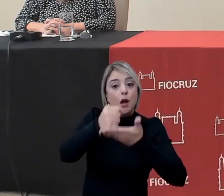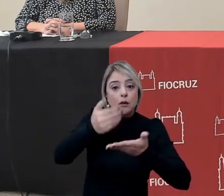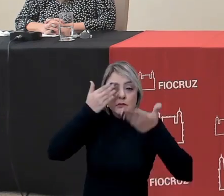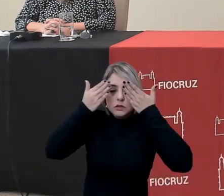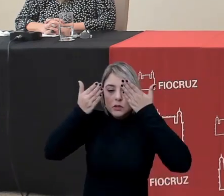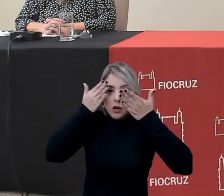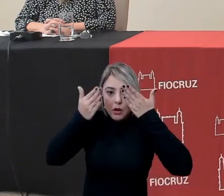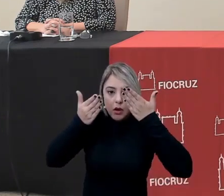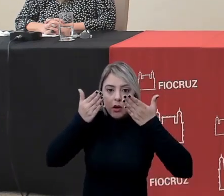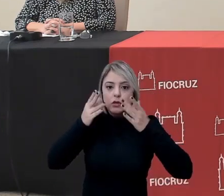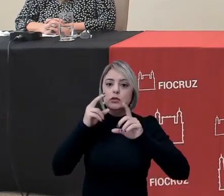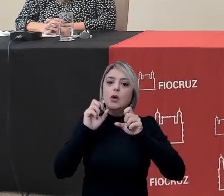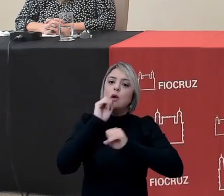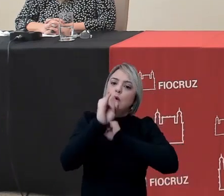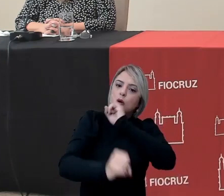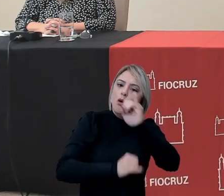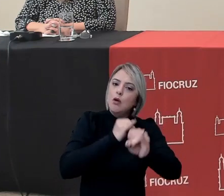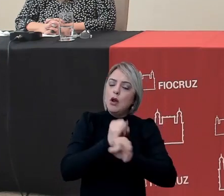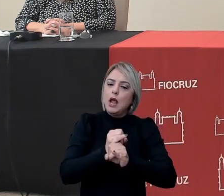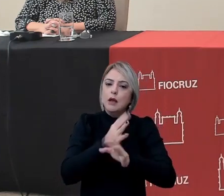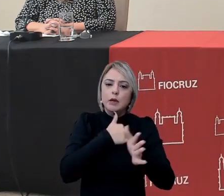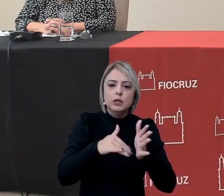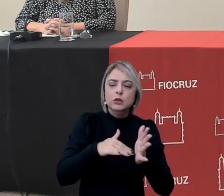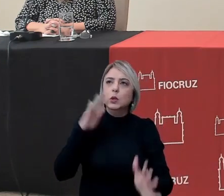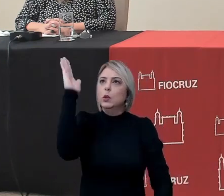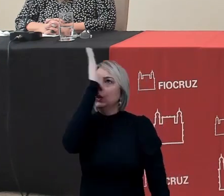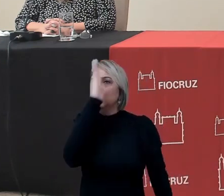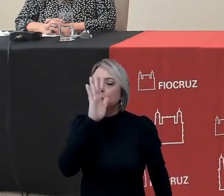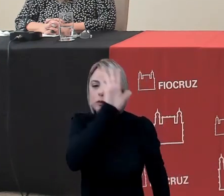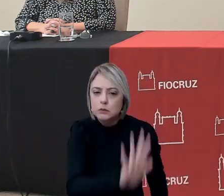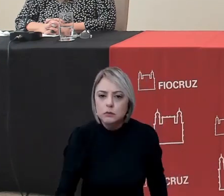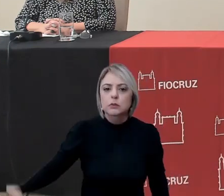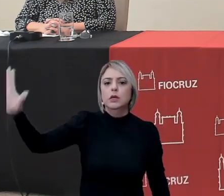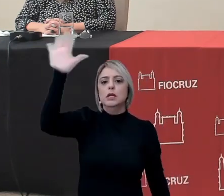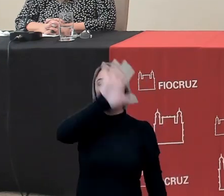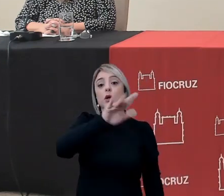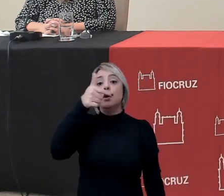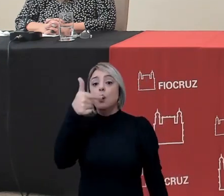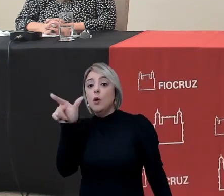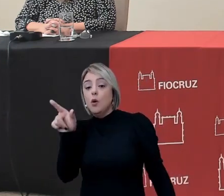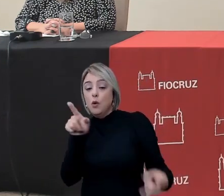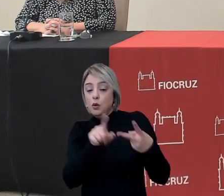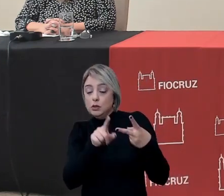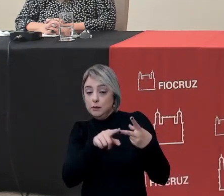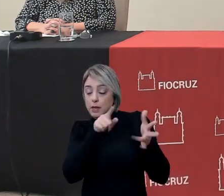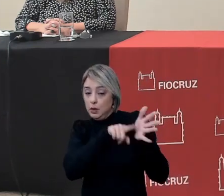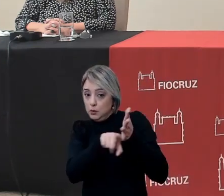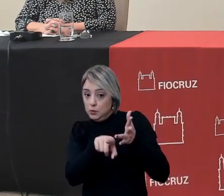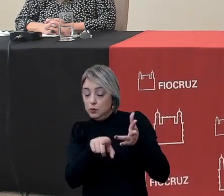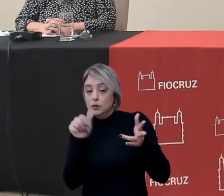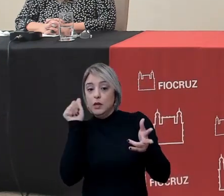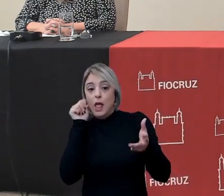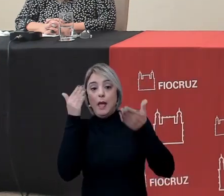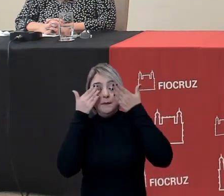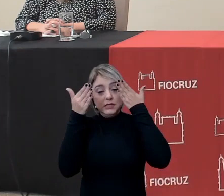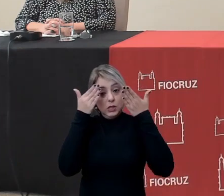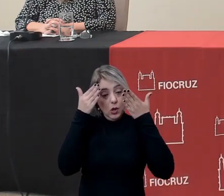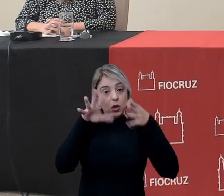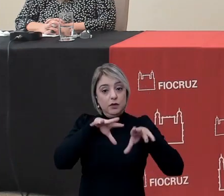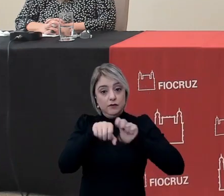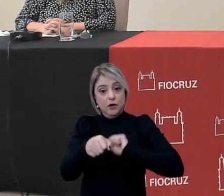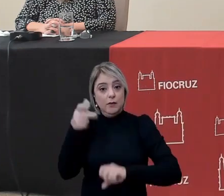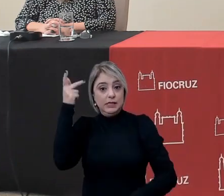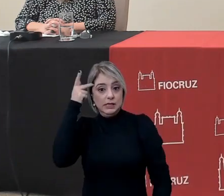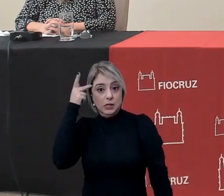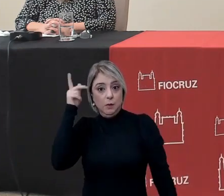psicológico online para todo o Brasil e a outra é da Hilda Lopes ela é psicóloga em